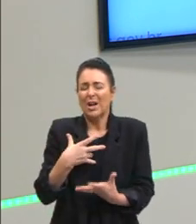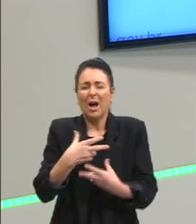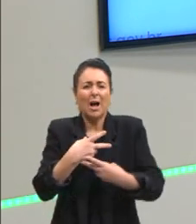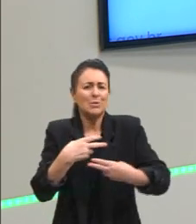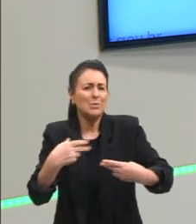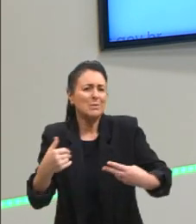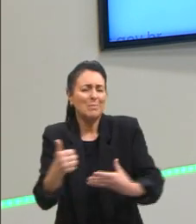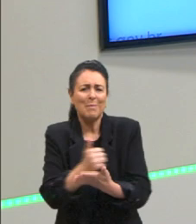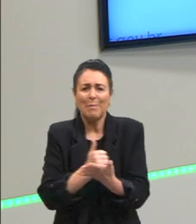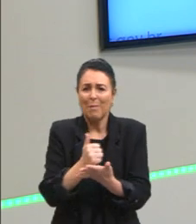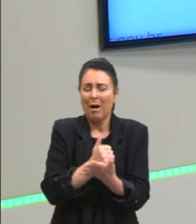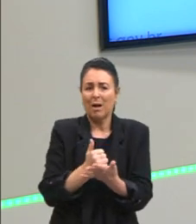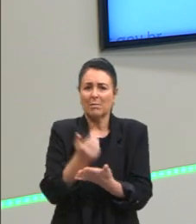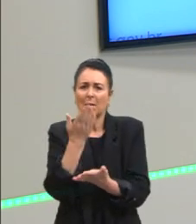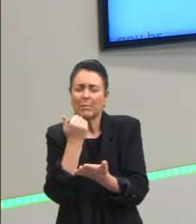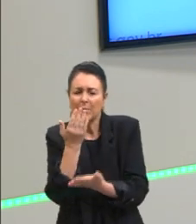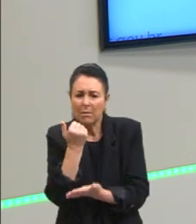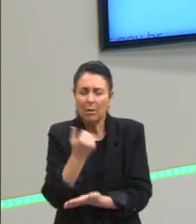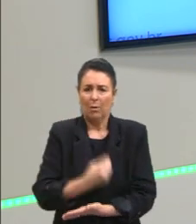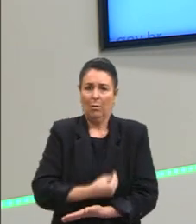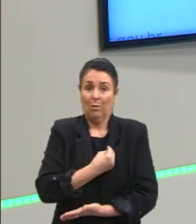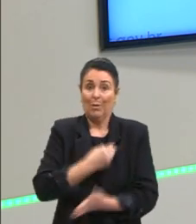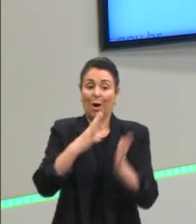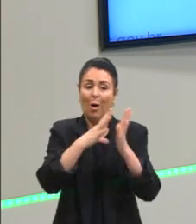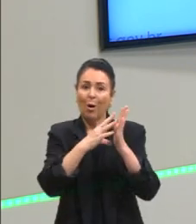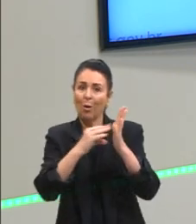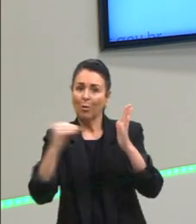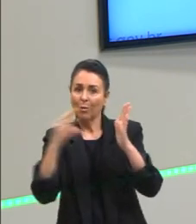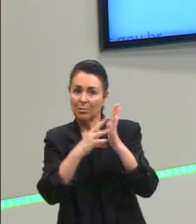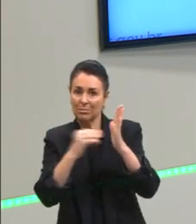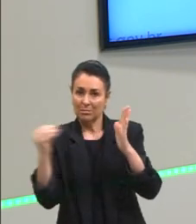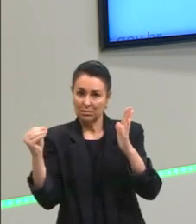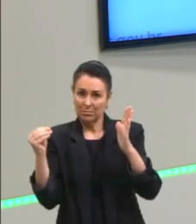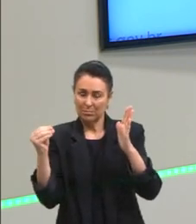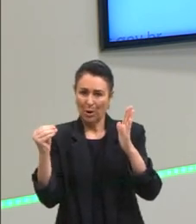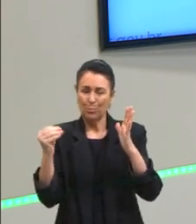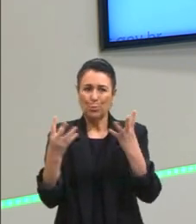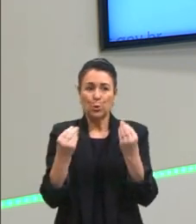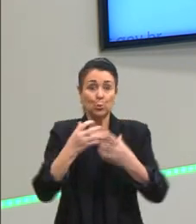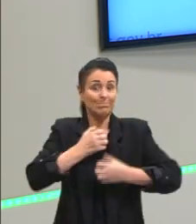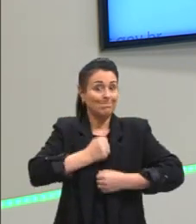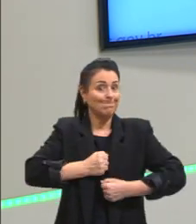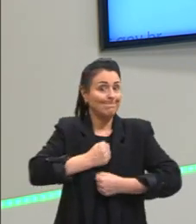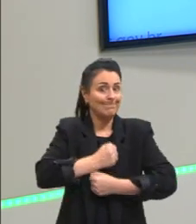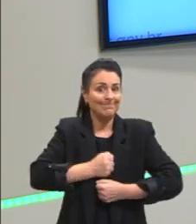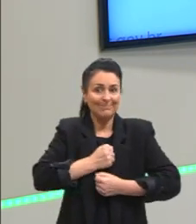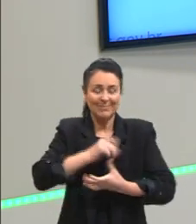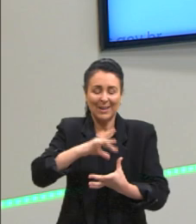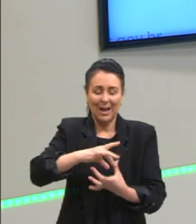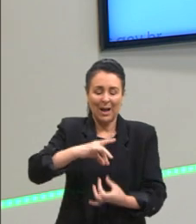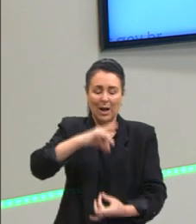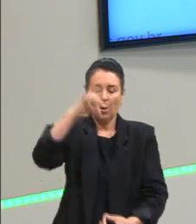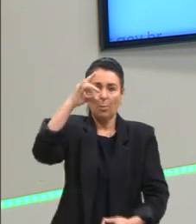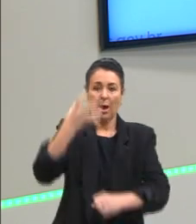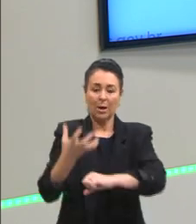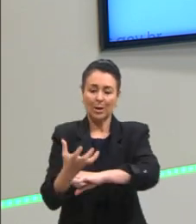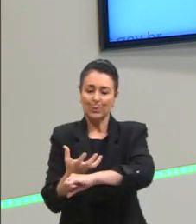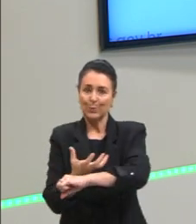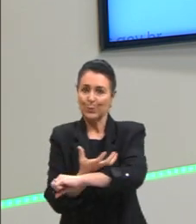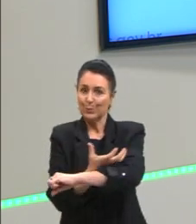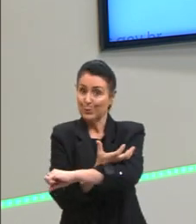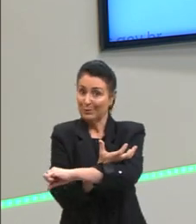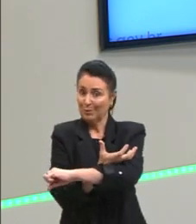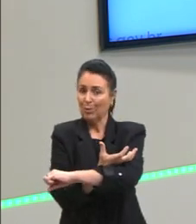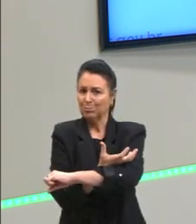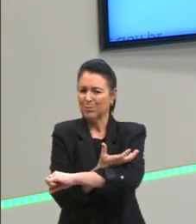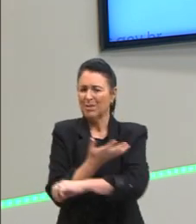alimentação, sobrevivência, reprodução, muito enriqueta. A alma emocional, que ficaria